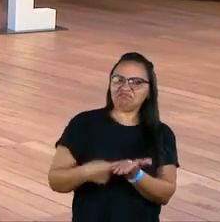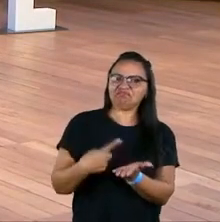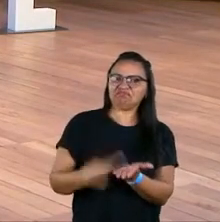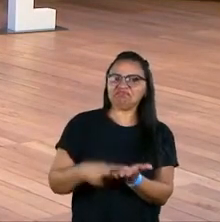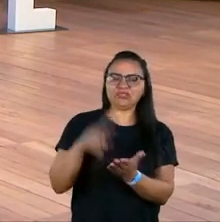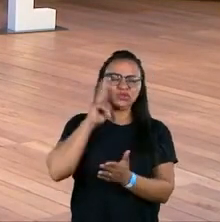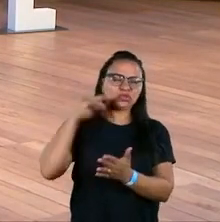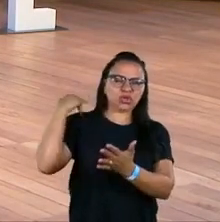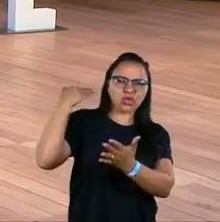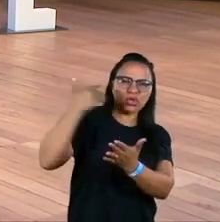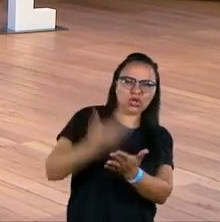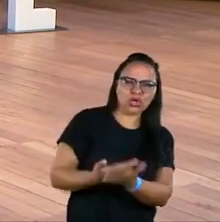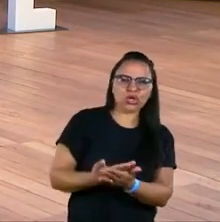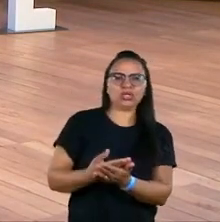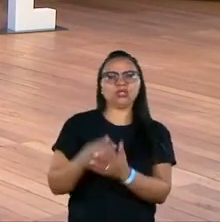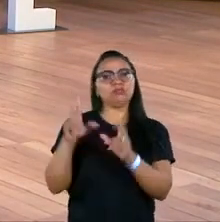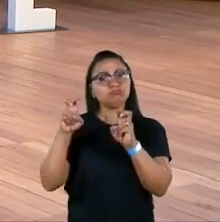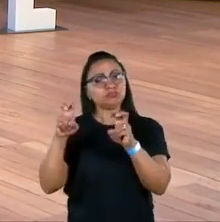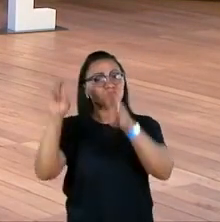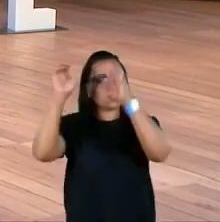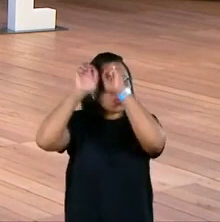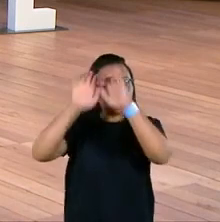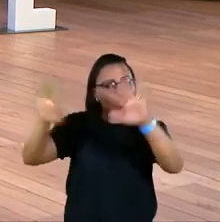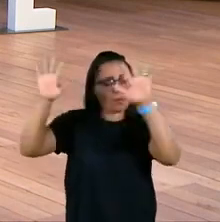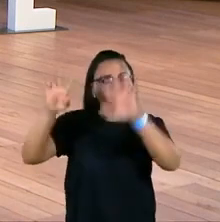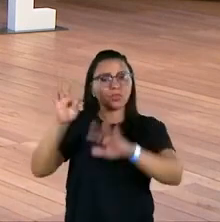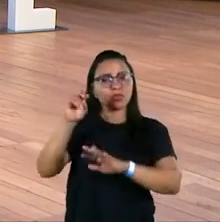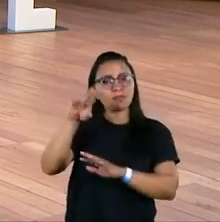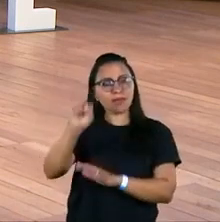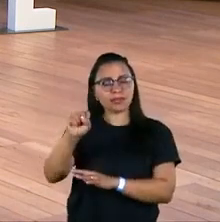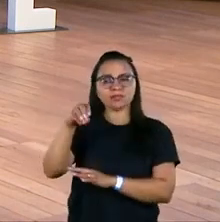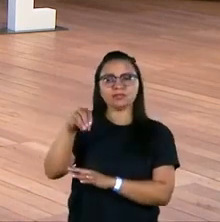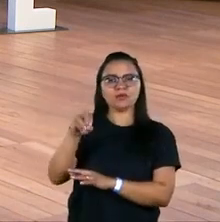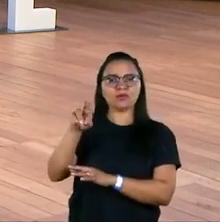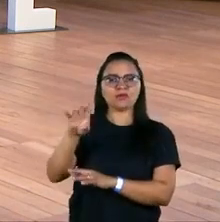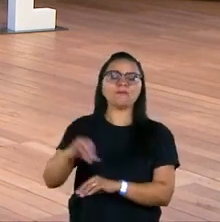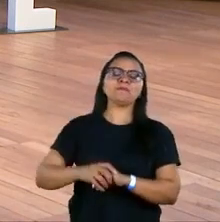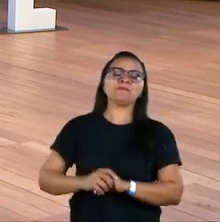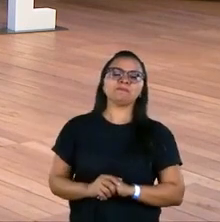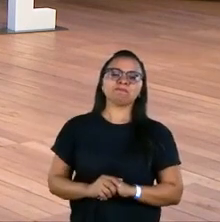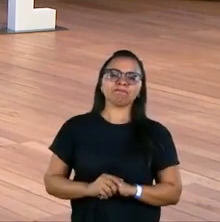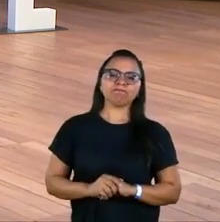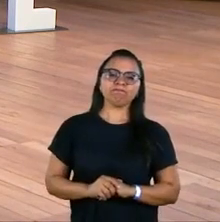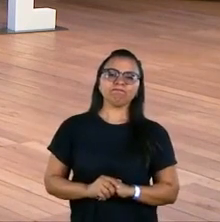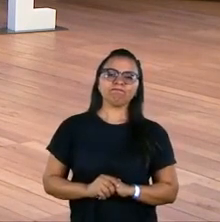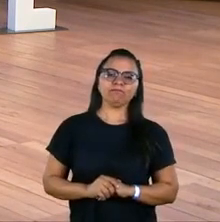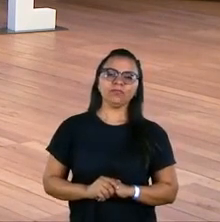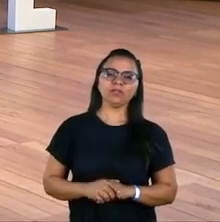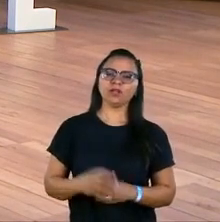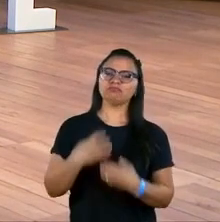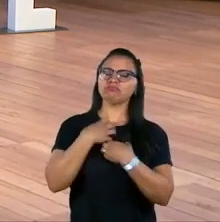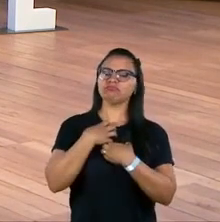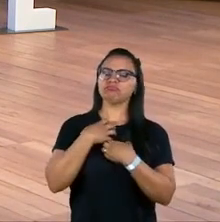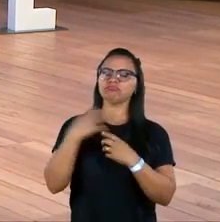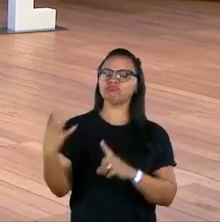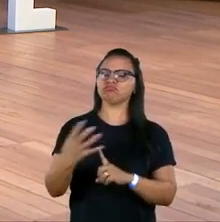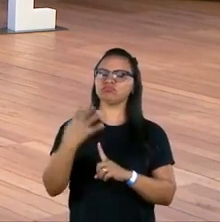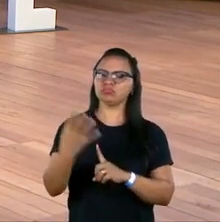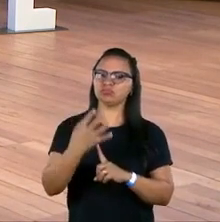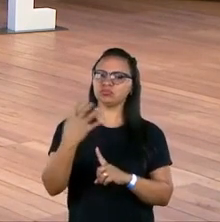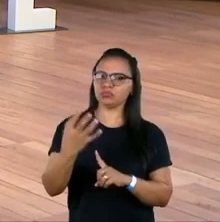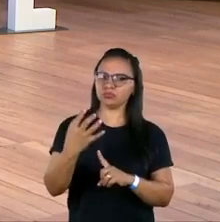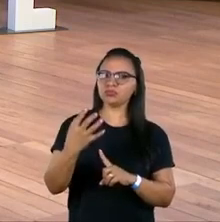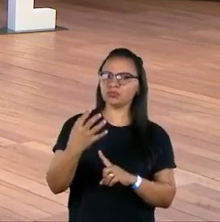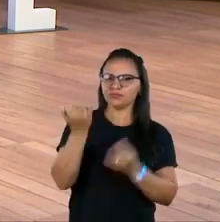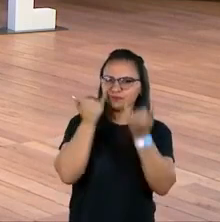uma história sobre a utopia, foi o Thomas Morris, que se inspirou, segundo